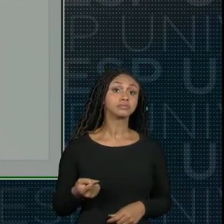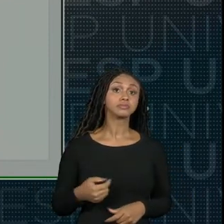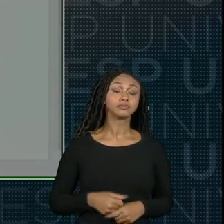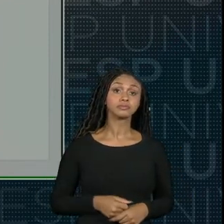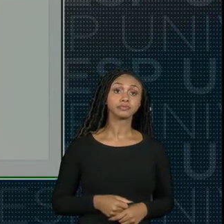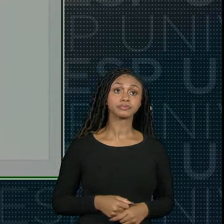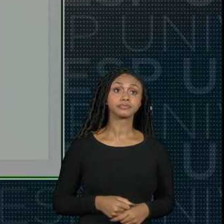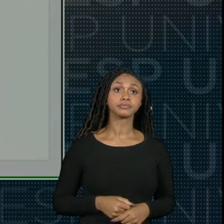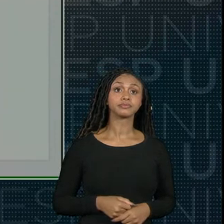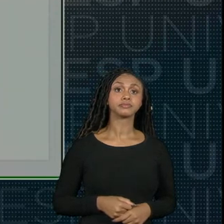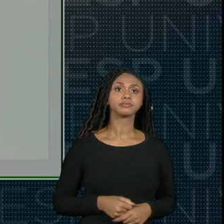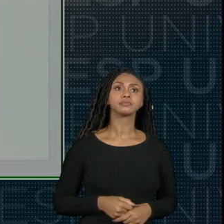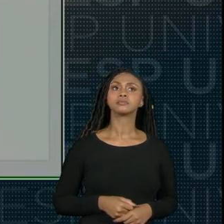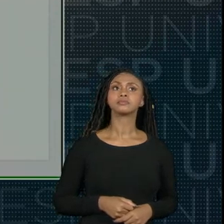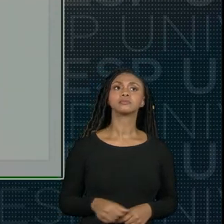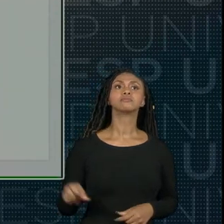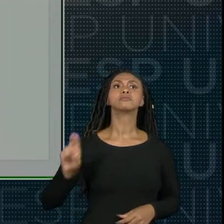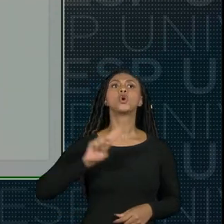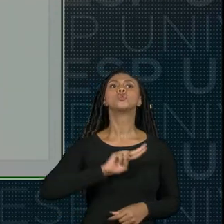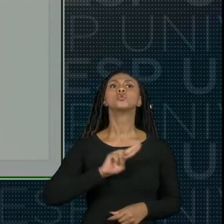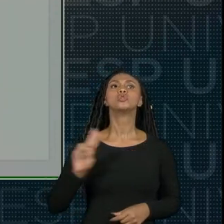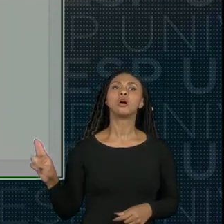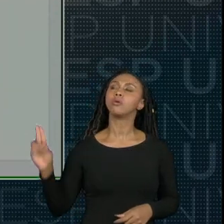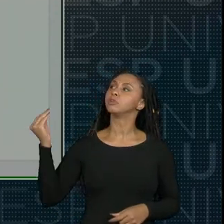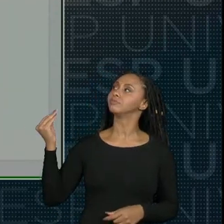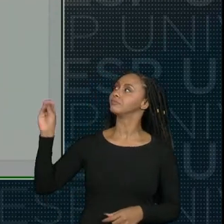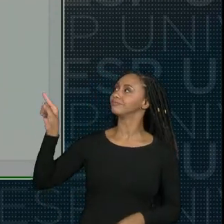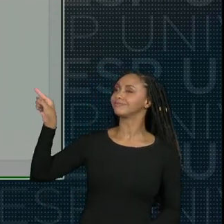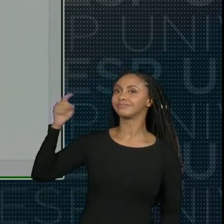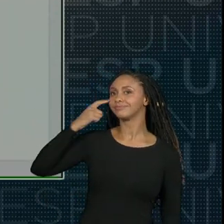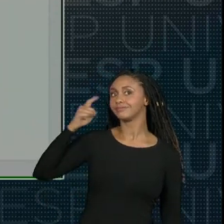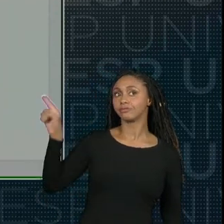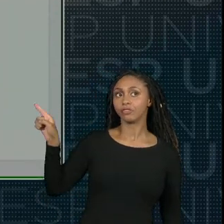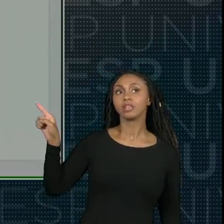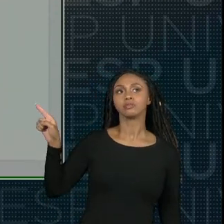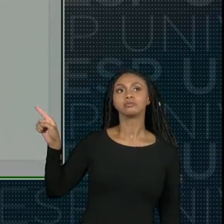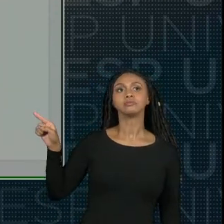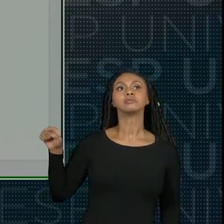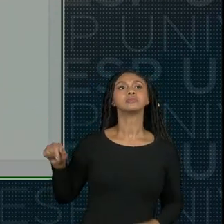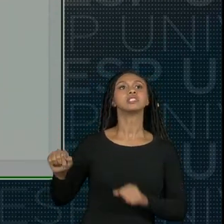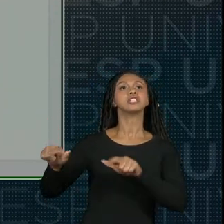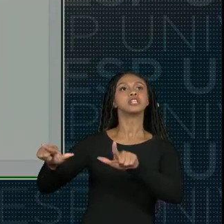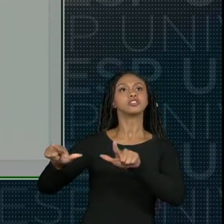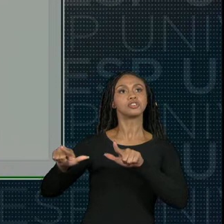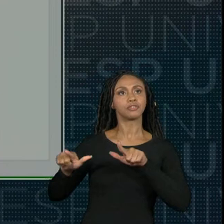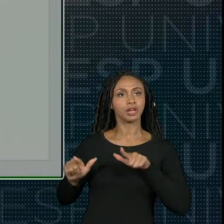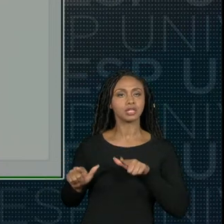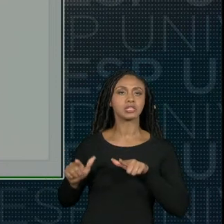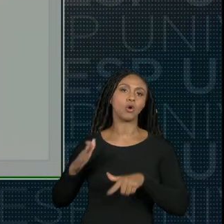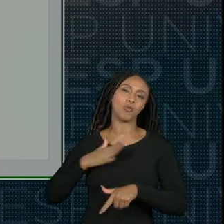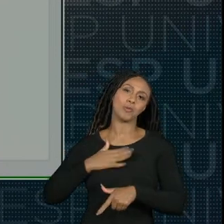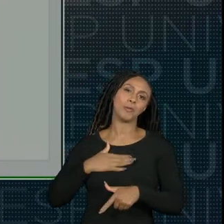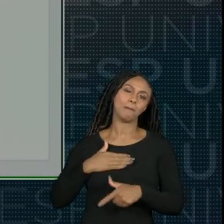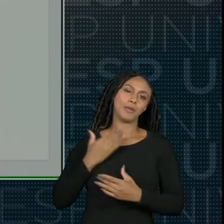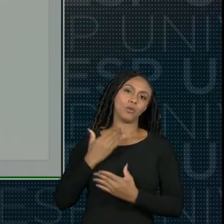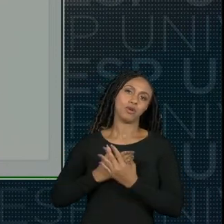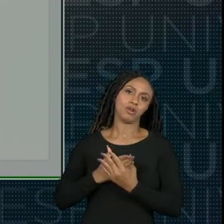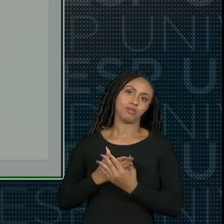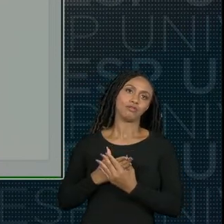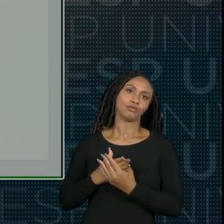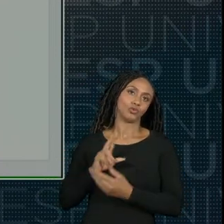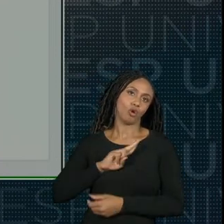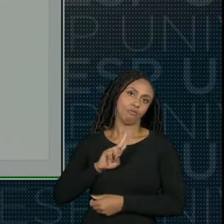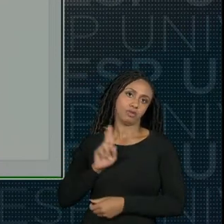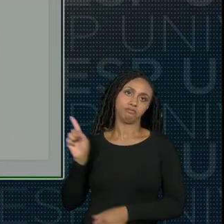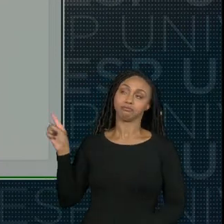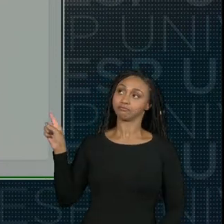o nome do arquivo vai aparecer aqui embaixo certificação extracurricular no caso .pdf era o nome do meu arquivo